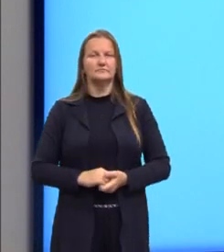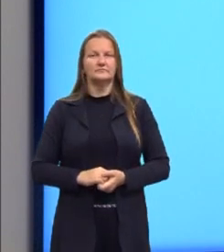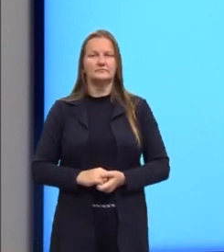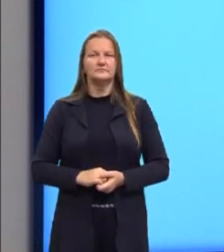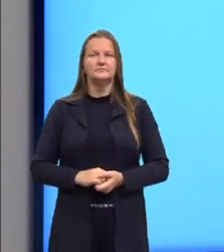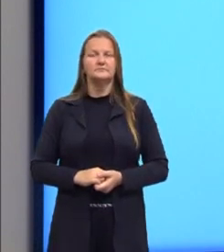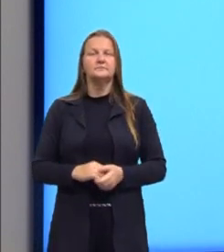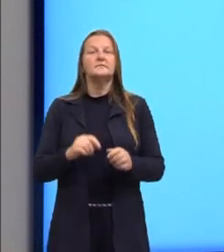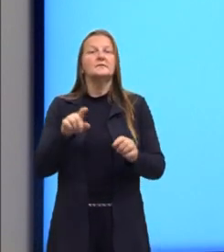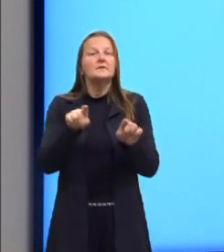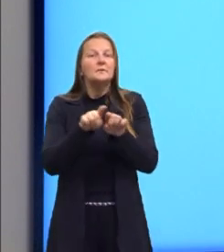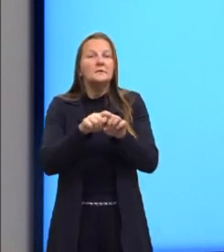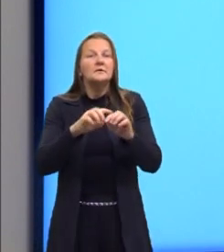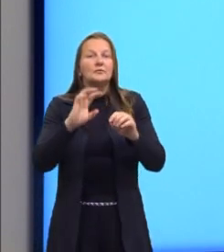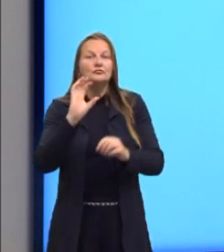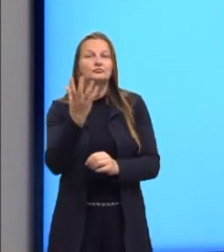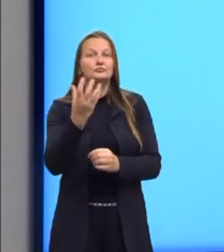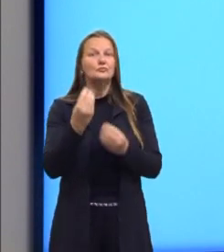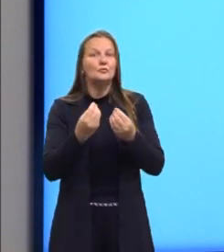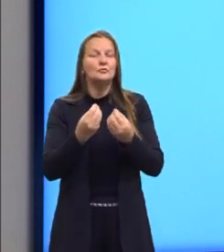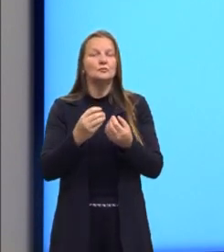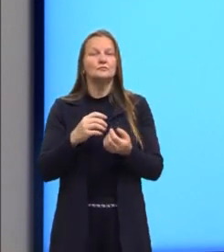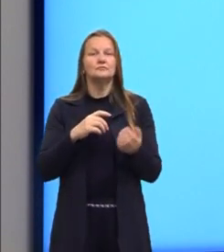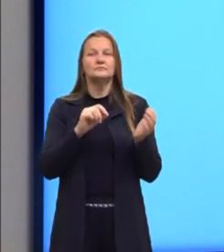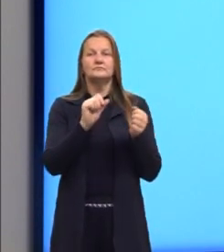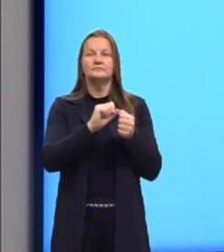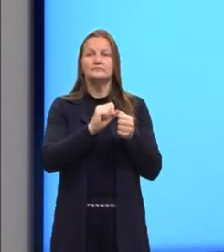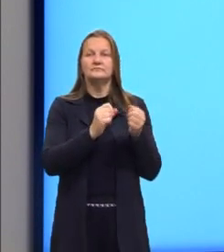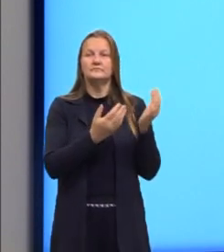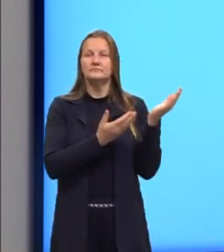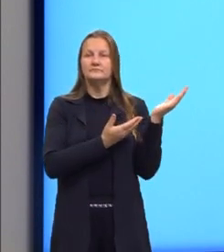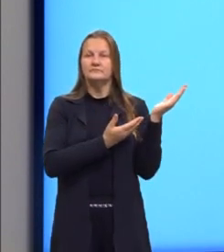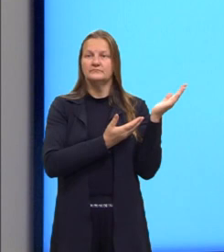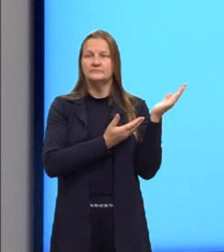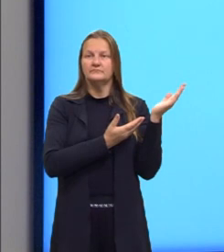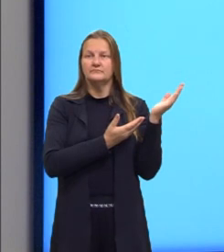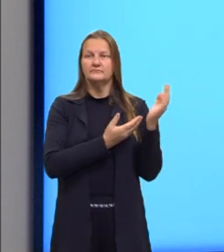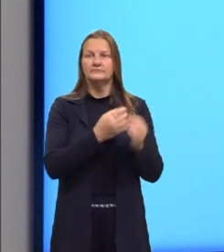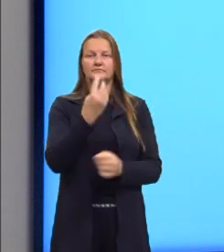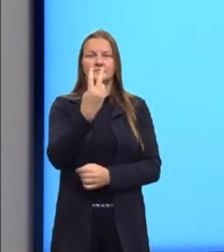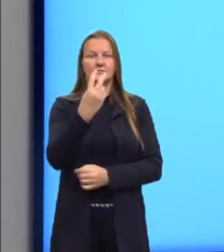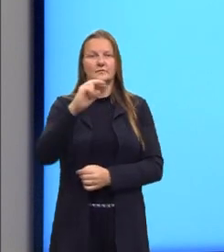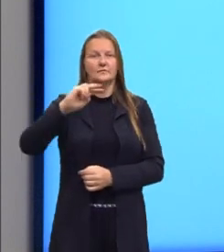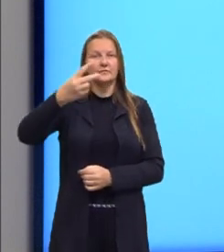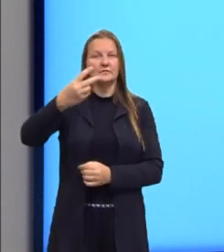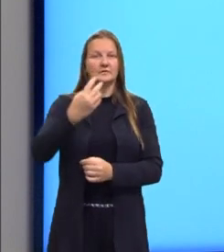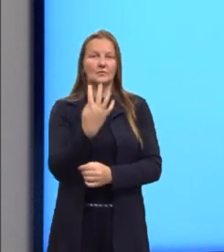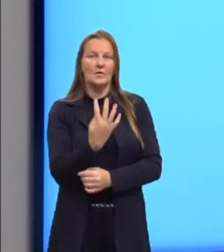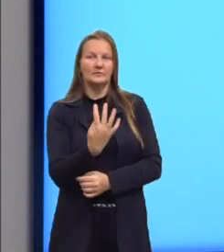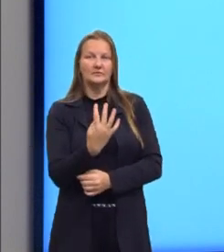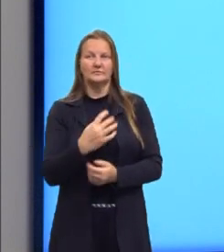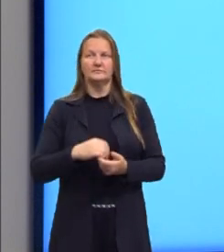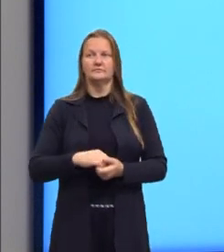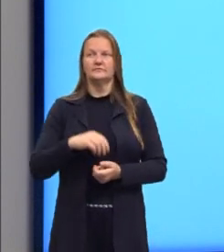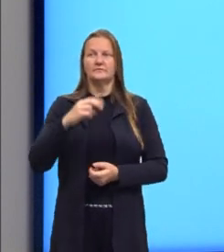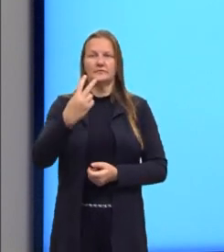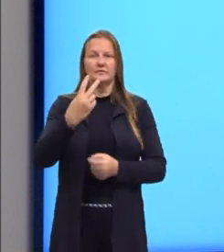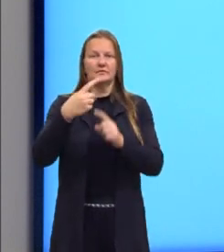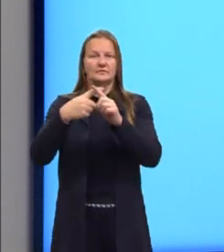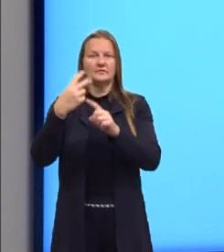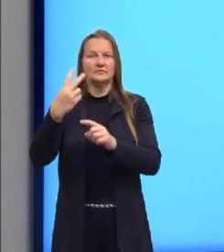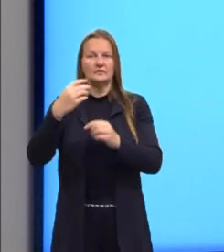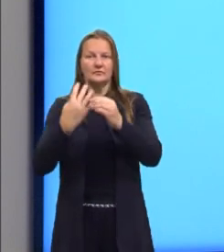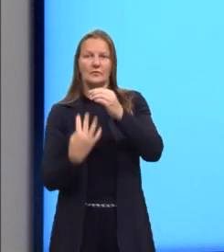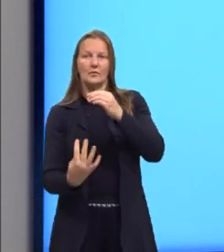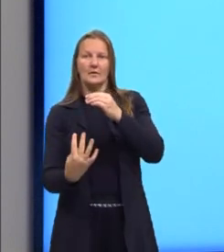E aí, nós resolvemos essa expressãozinha aqui, né? 2 ao quadrado, que dá 4, 2 vezes 2